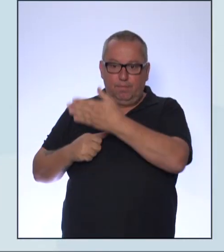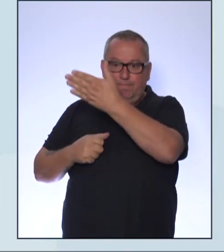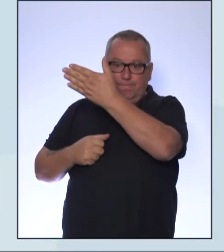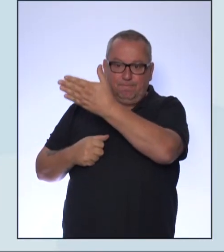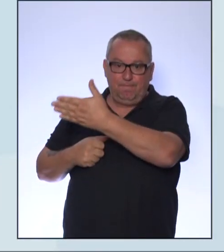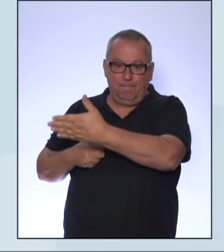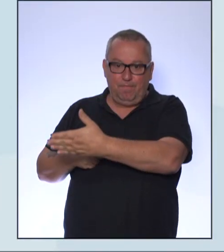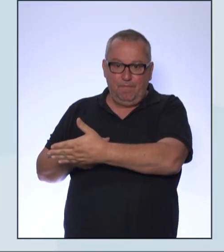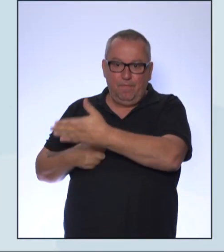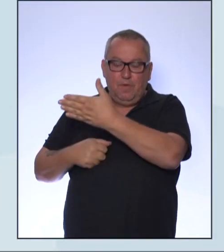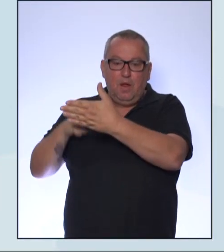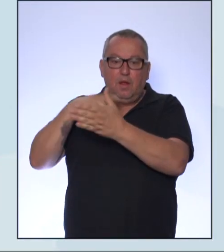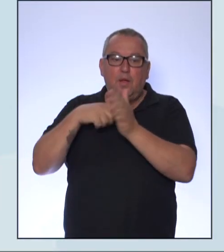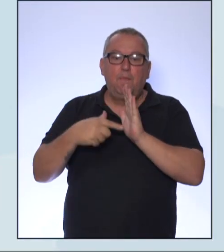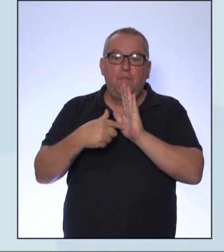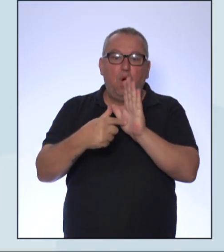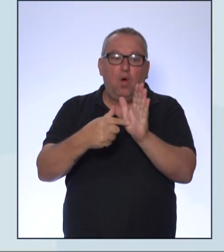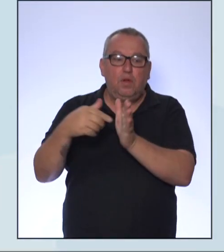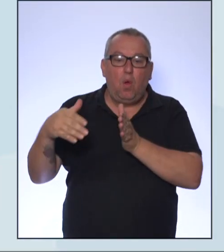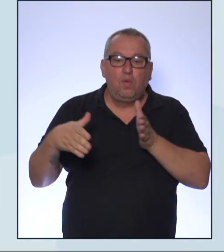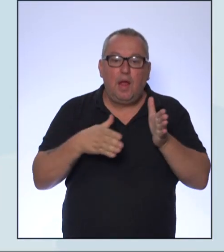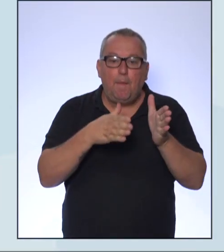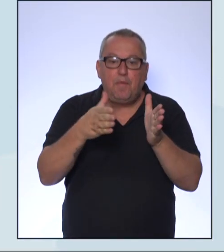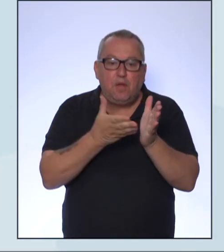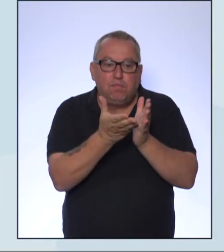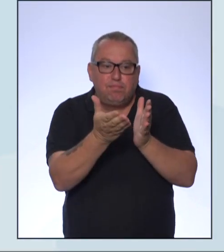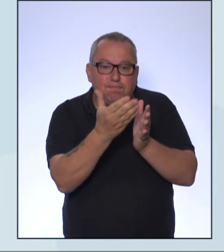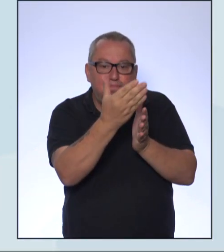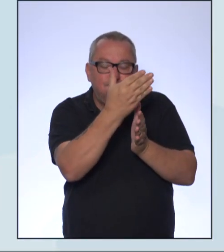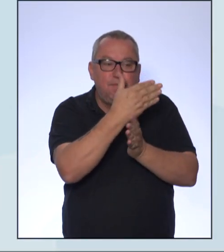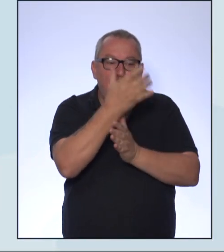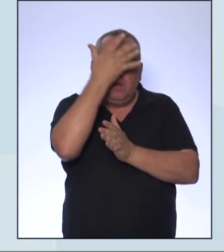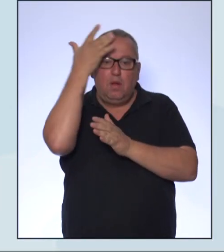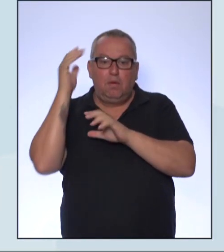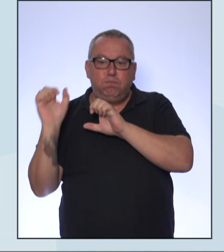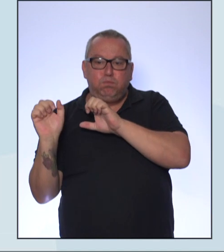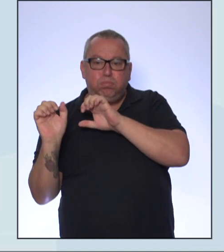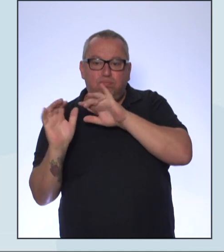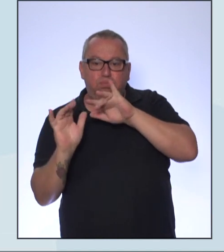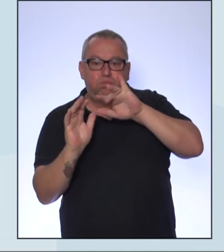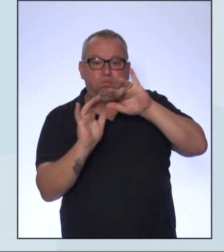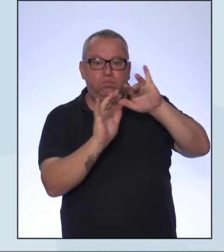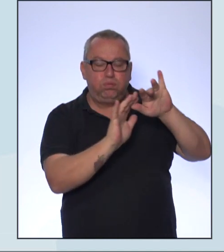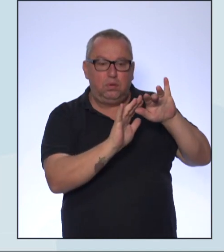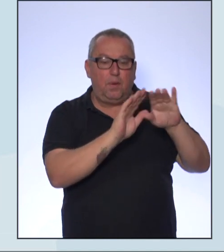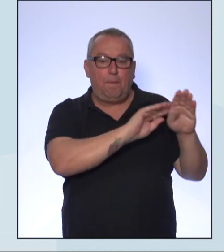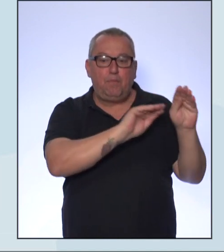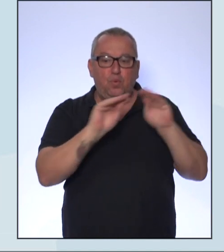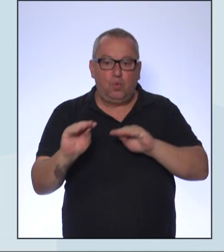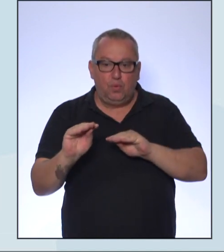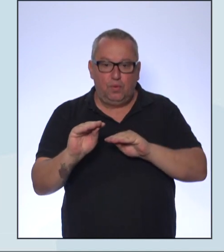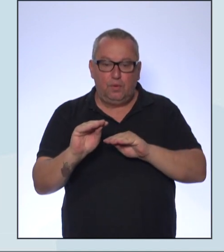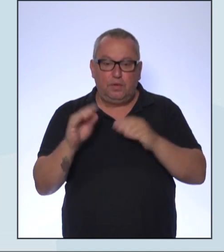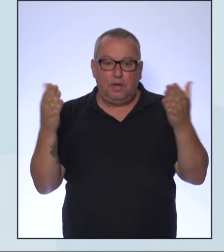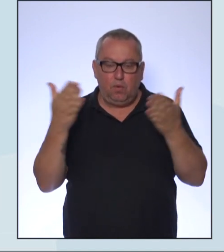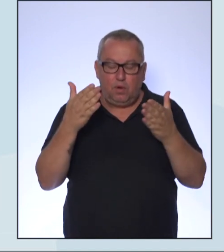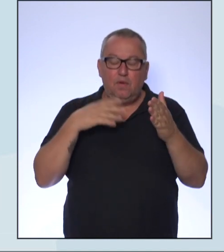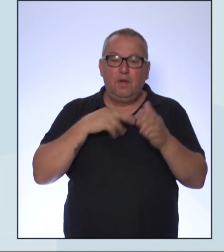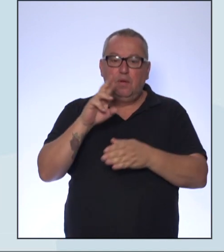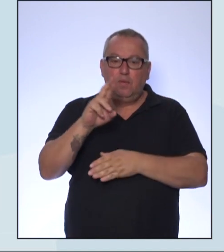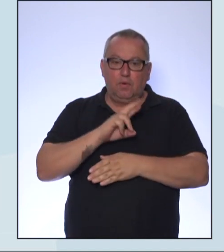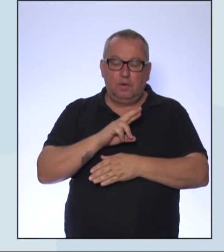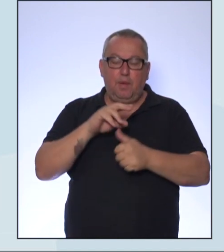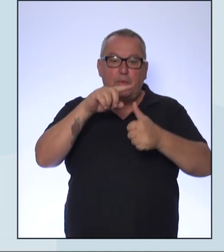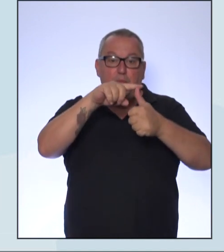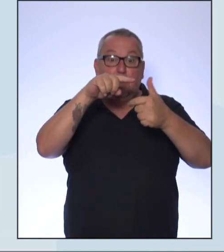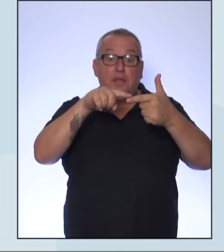dispersão da população humana, e nós vamos responder pontualmente agora uma questão, que é a segunda